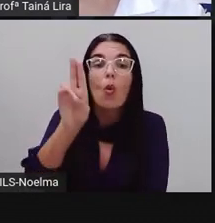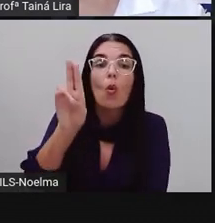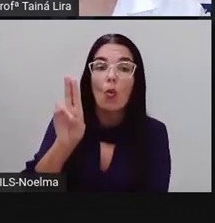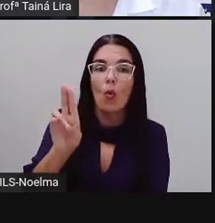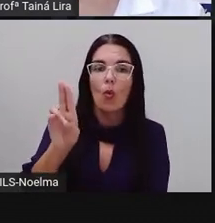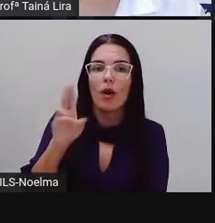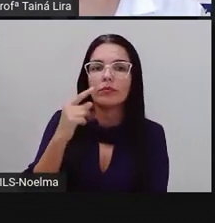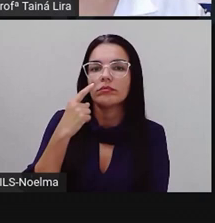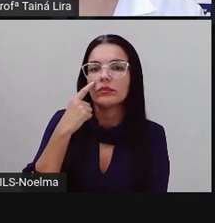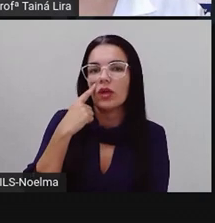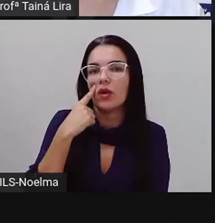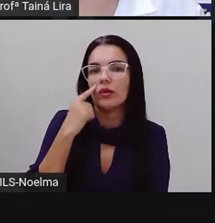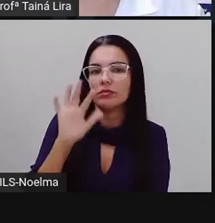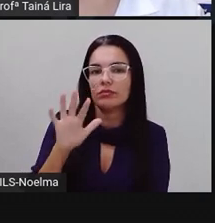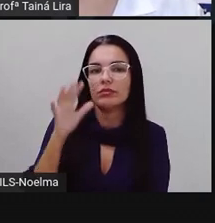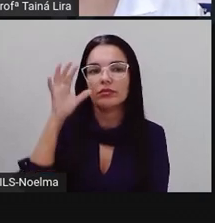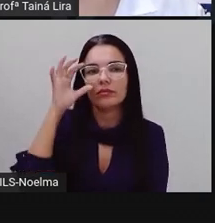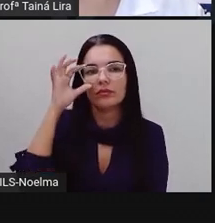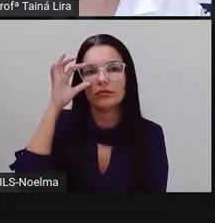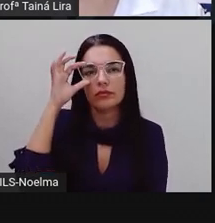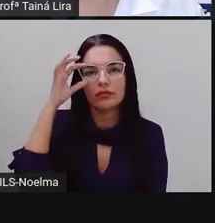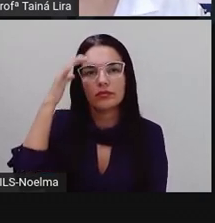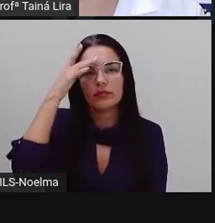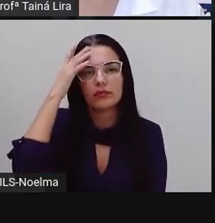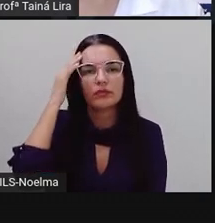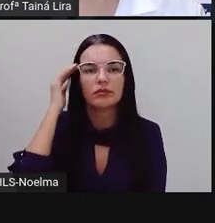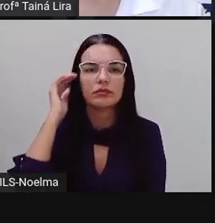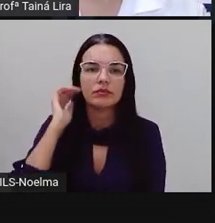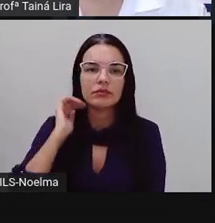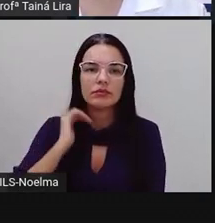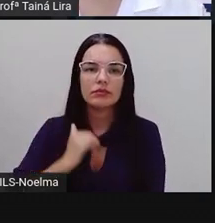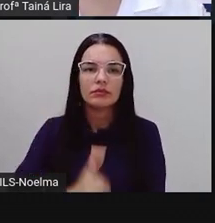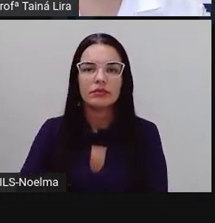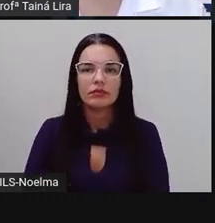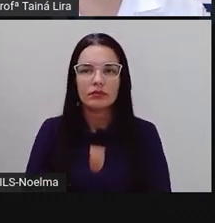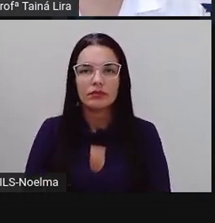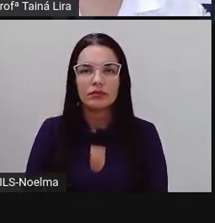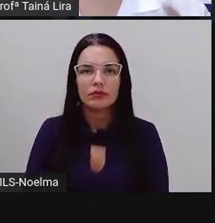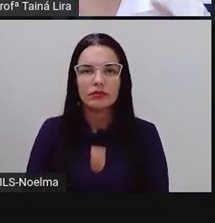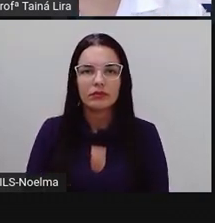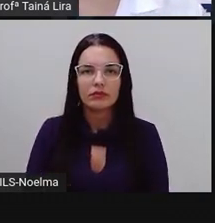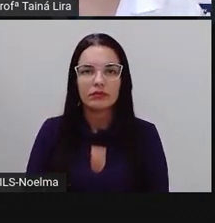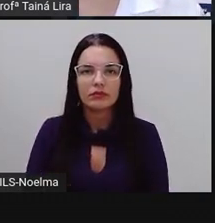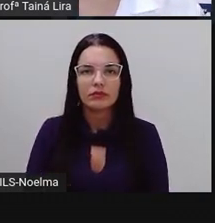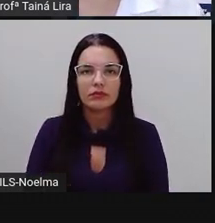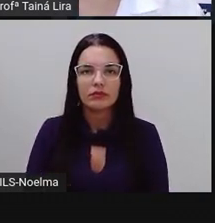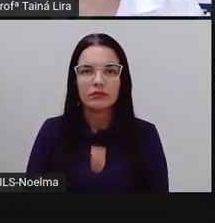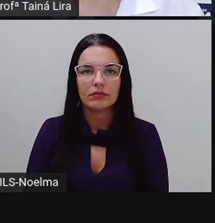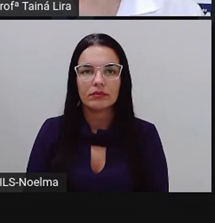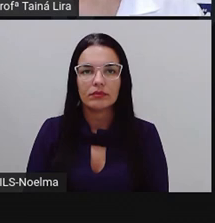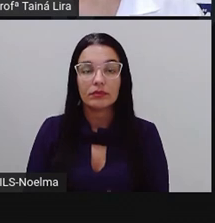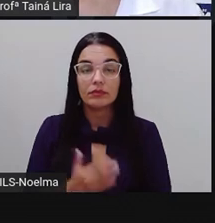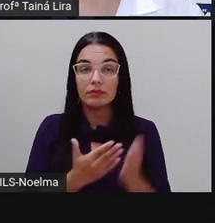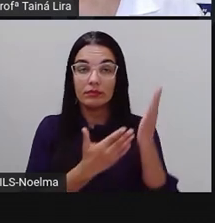Então, deixa eu tirar a setinha aqui para não atrapalhar na leitura. Olha lá. Que palavrinha é essa aqui?